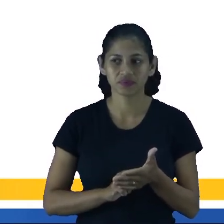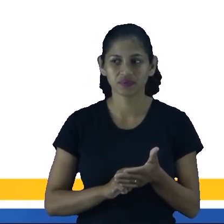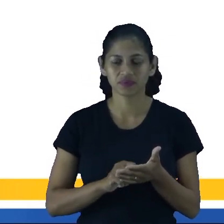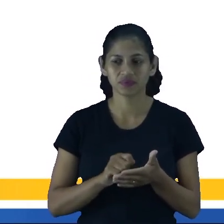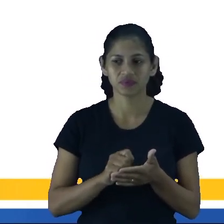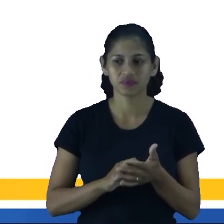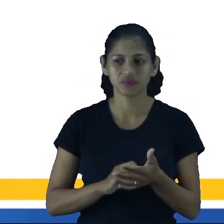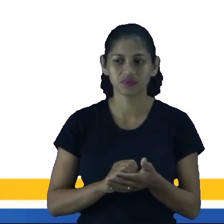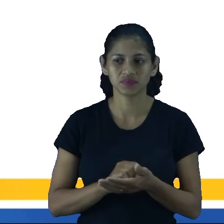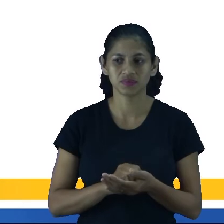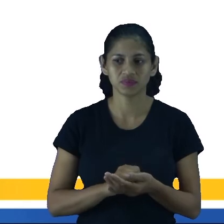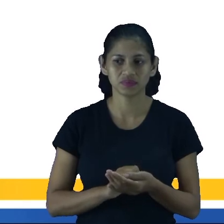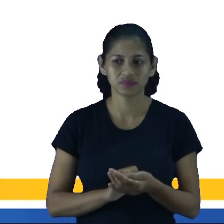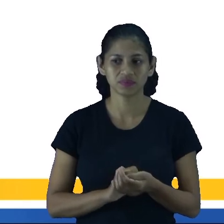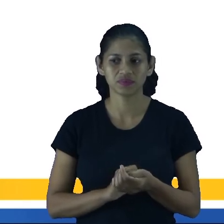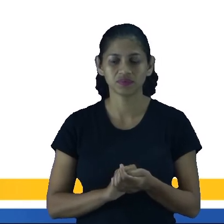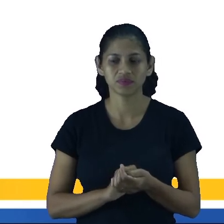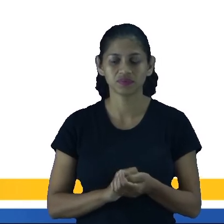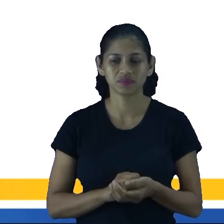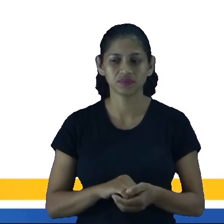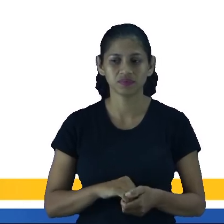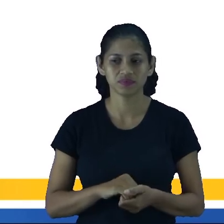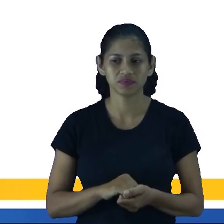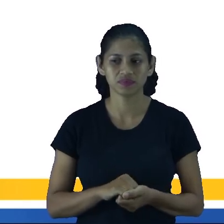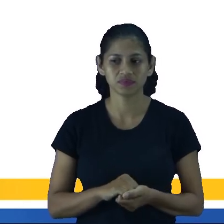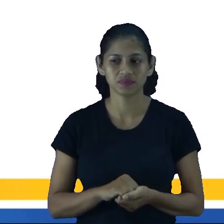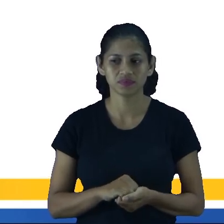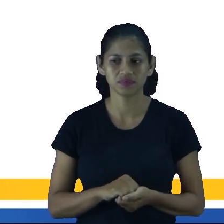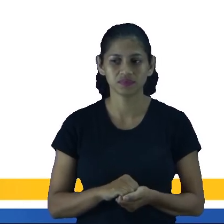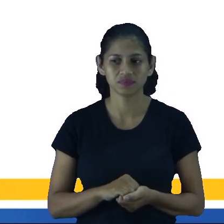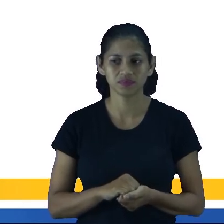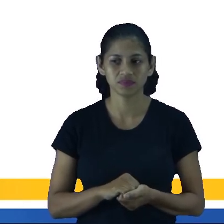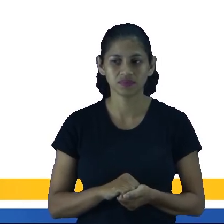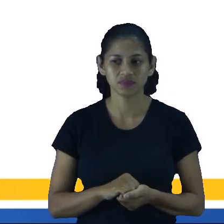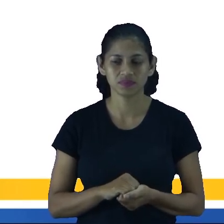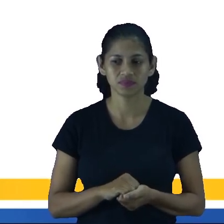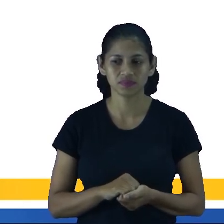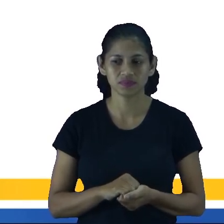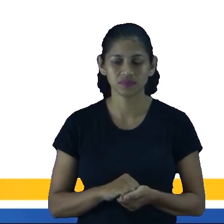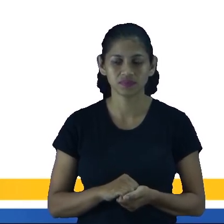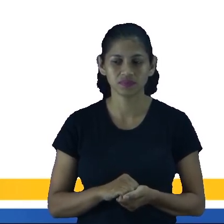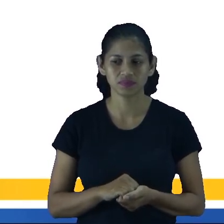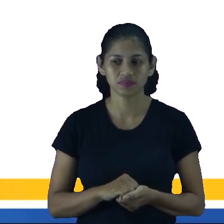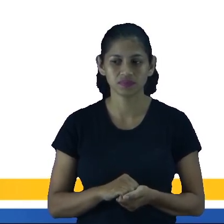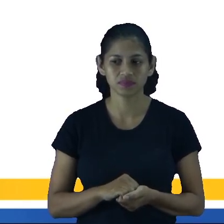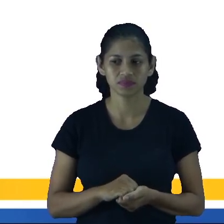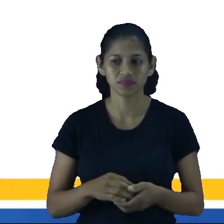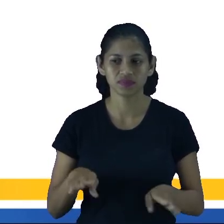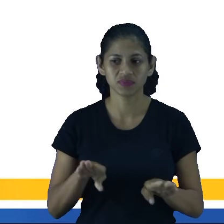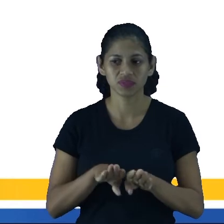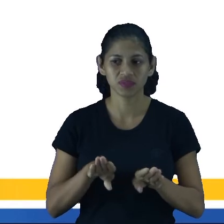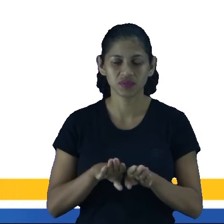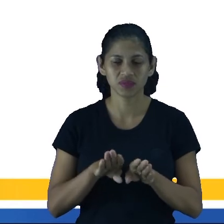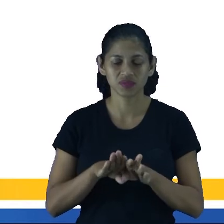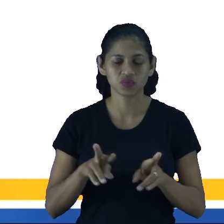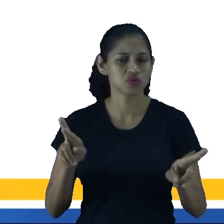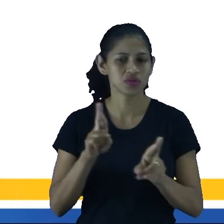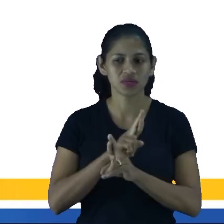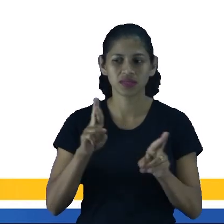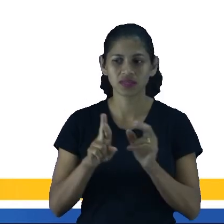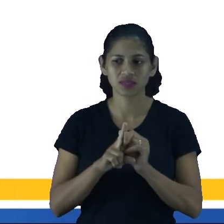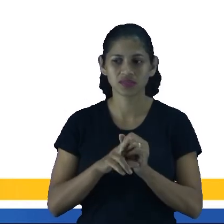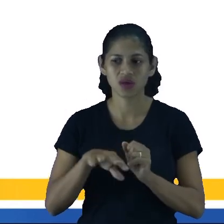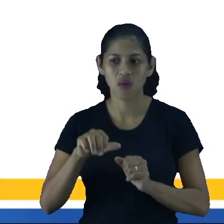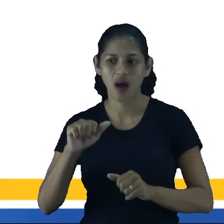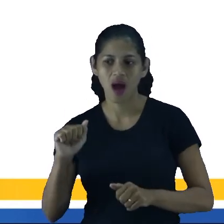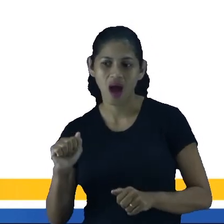aí não pode ser colocada, né? Somente Elânio de 2019. Também não se escreve em relação a... Não é em relação a